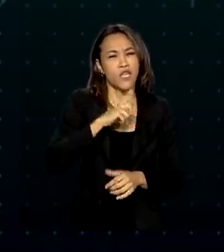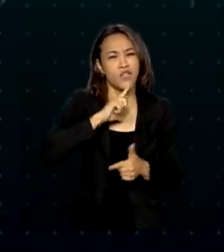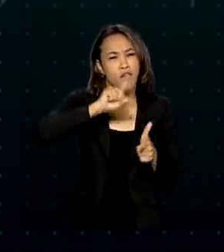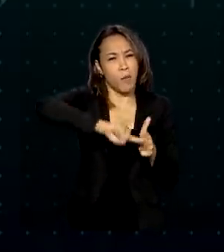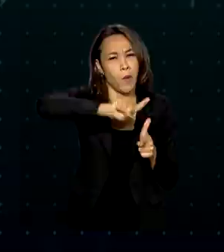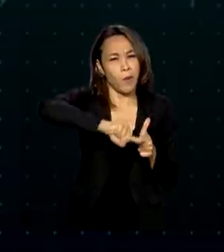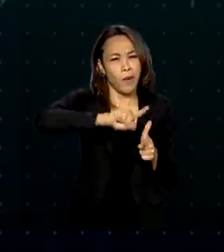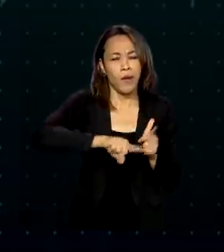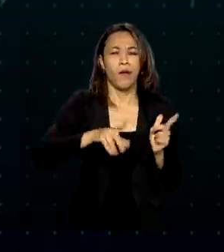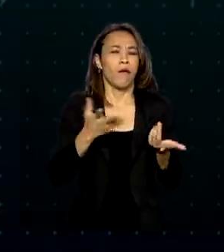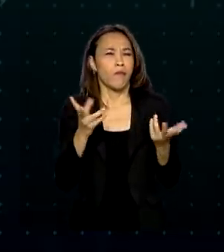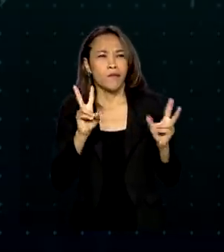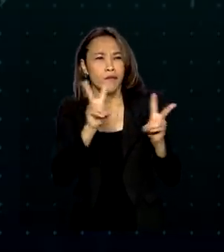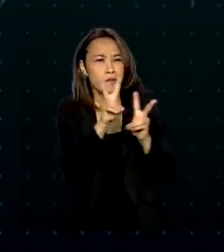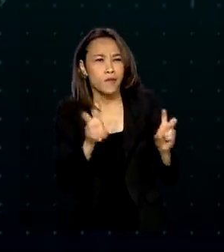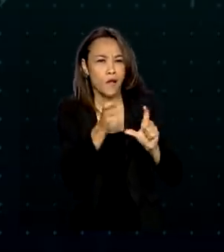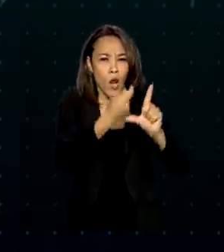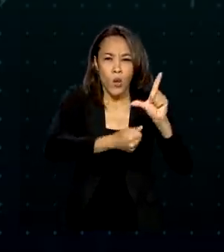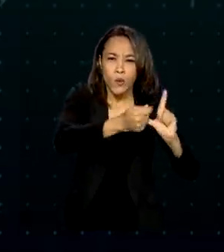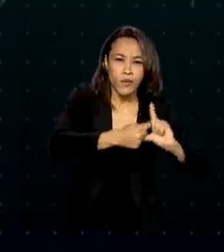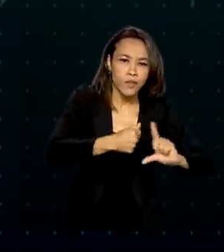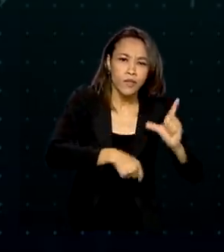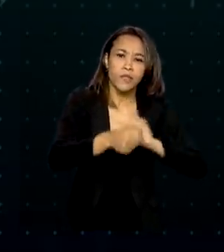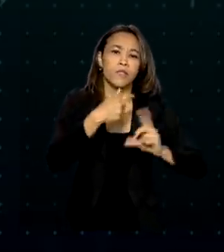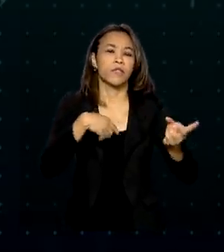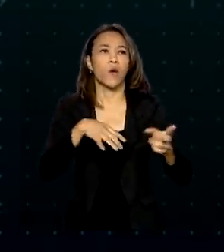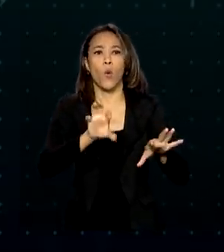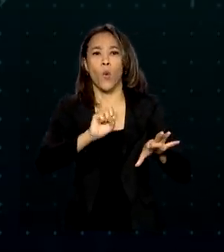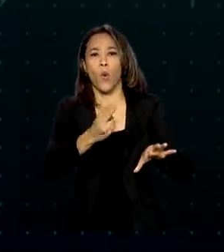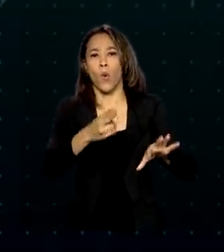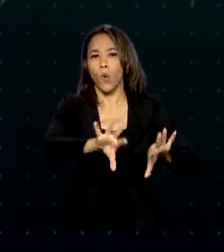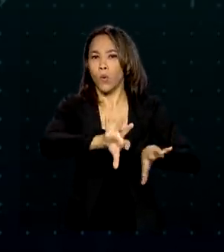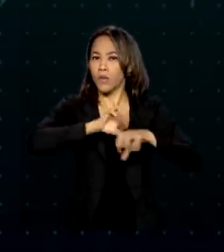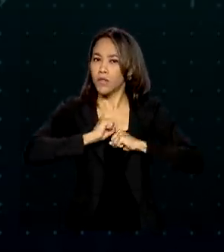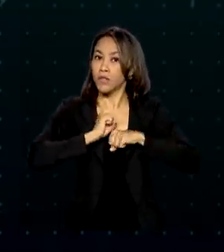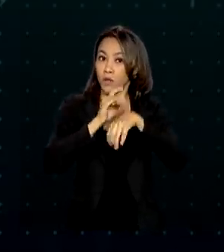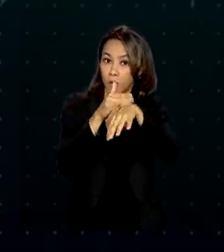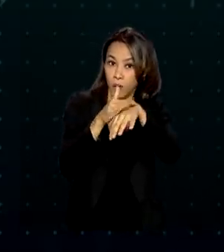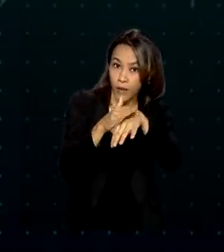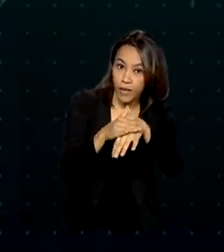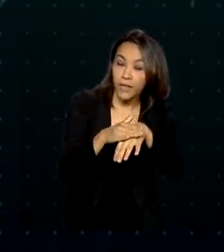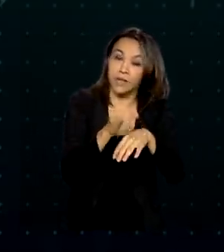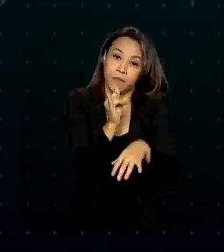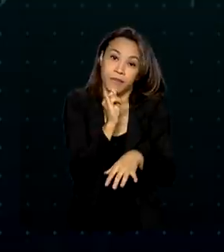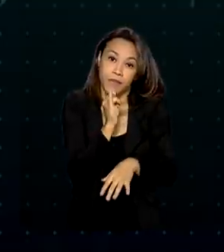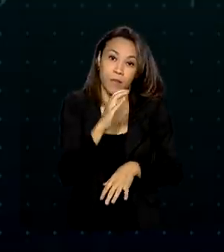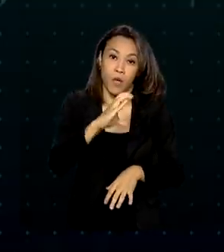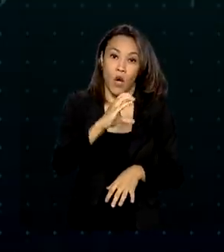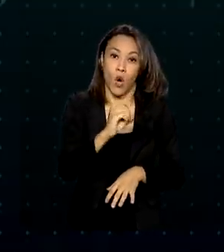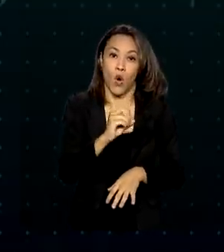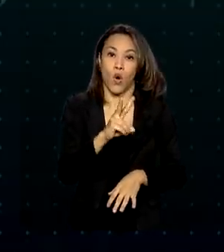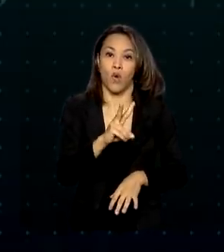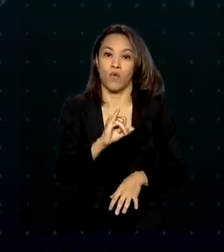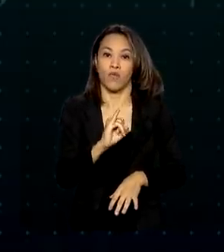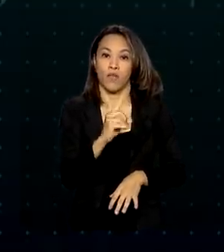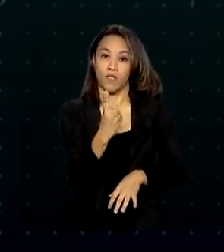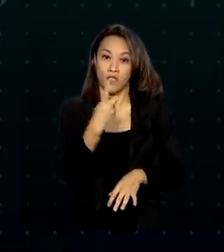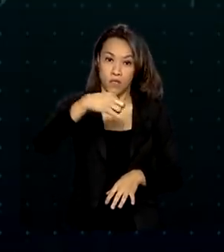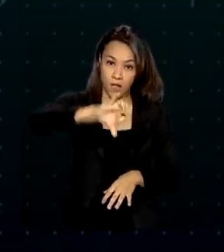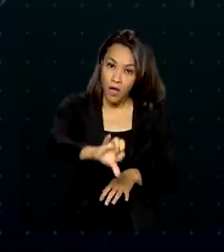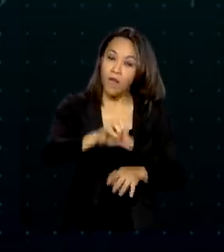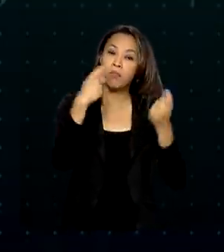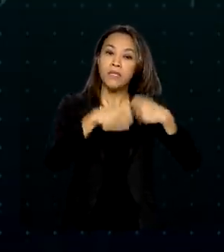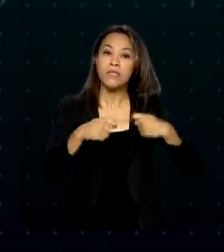logísticos ou diagnóstico de alguma doença infectocontagiosa, como a Covid, devem fazer pedido de